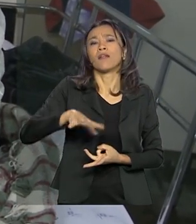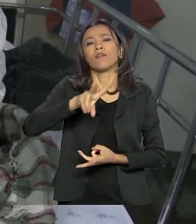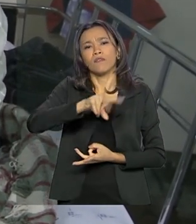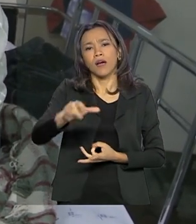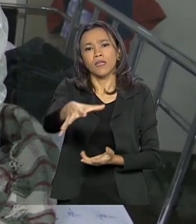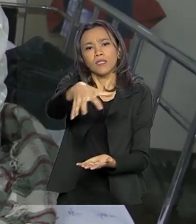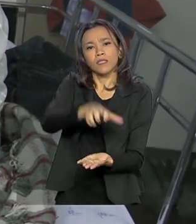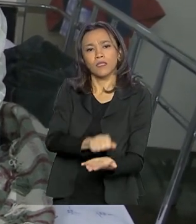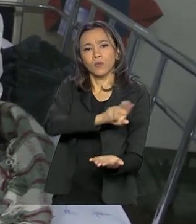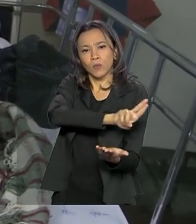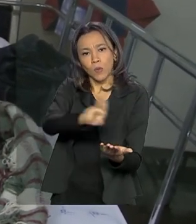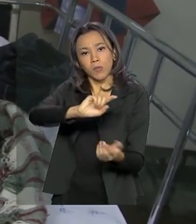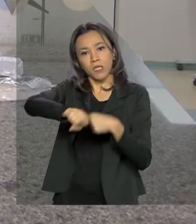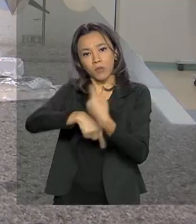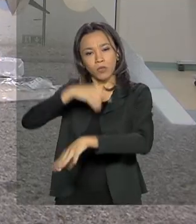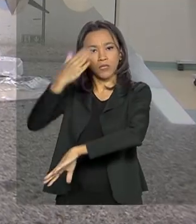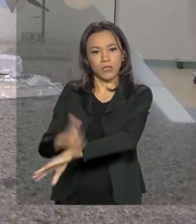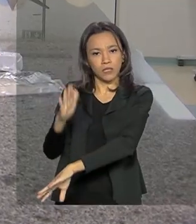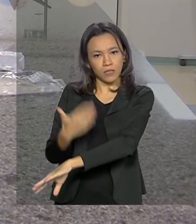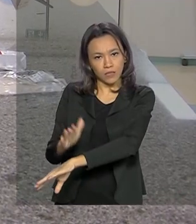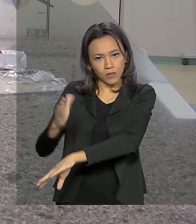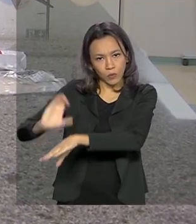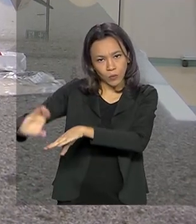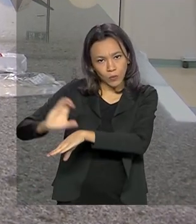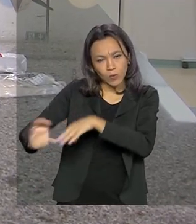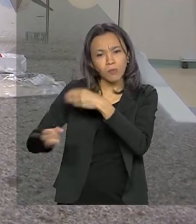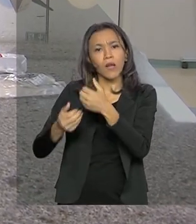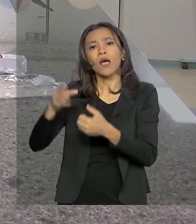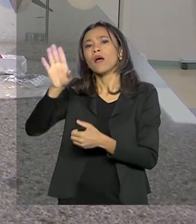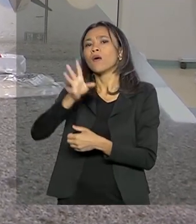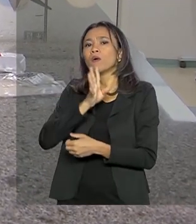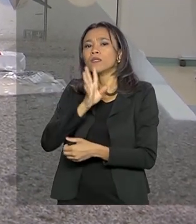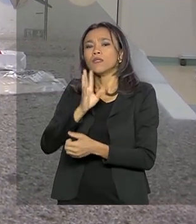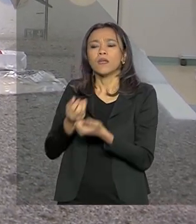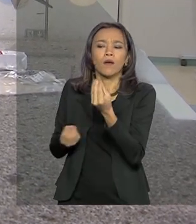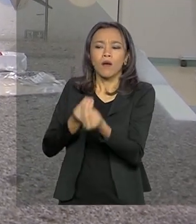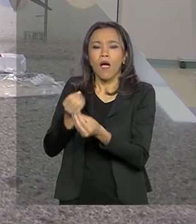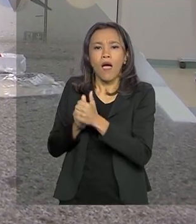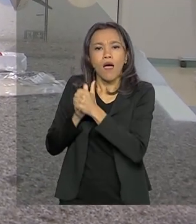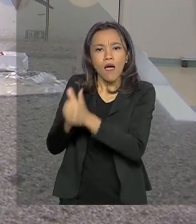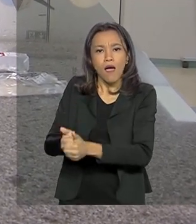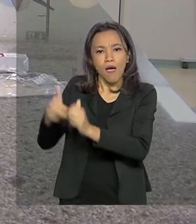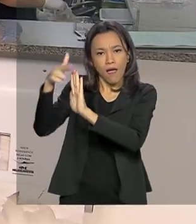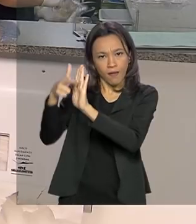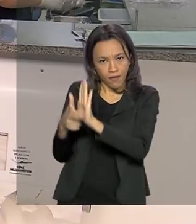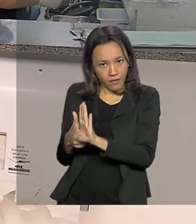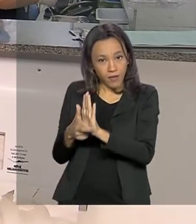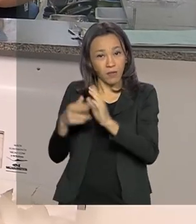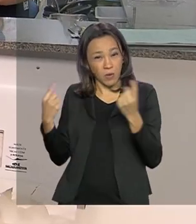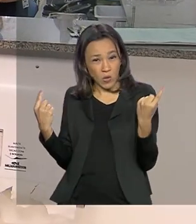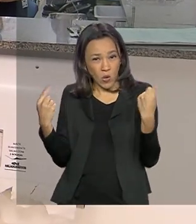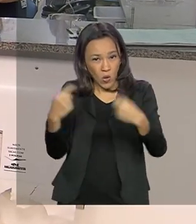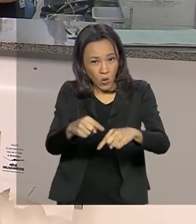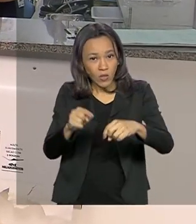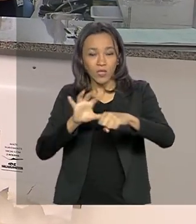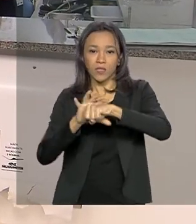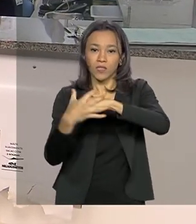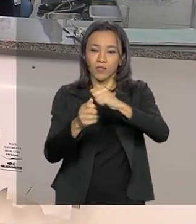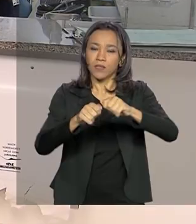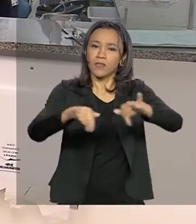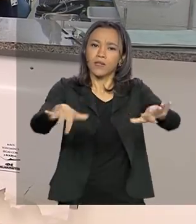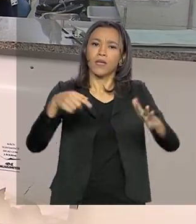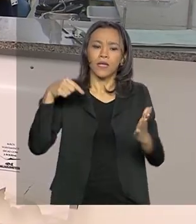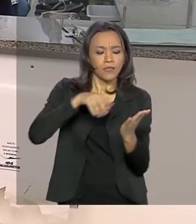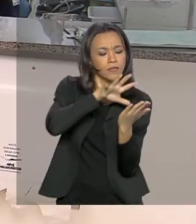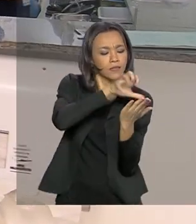oferecido pelo Ministério da Saúde sobre os protocolos para enfrentar a covid-19. O cadastro vai auxiliar